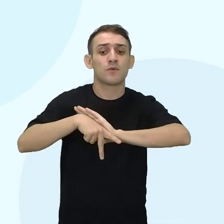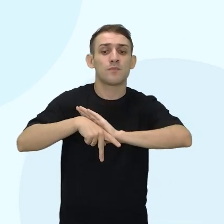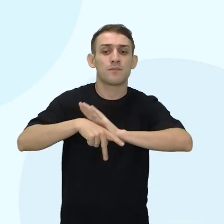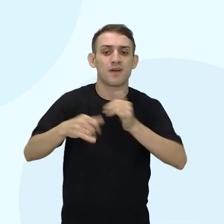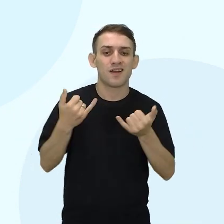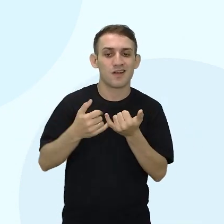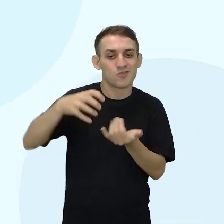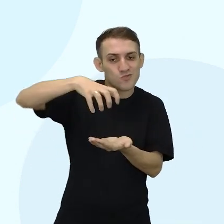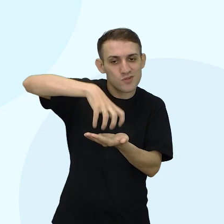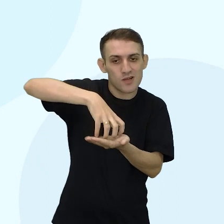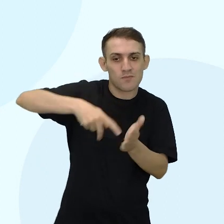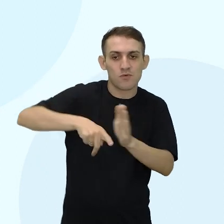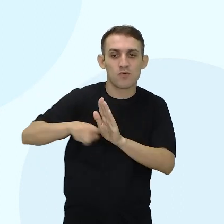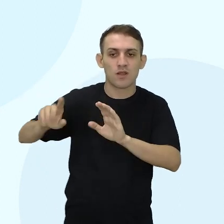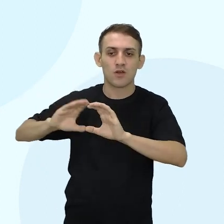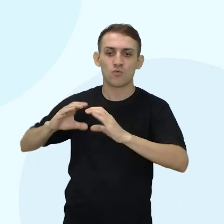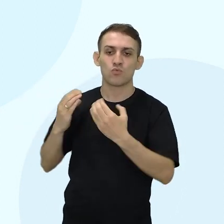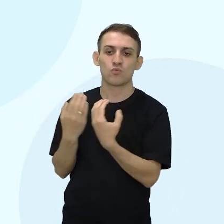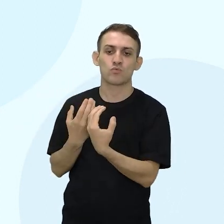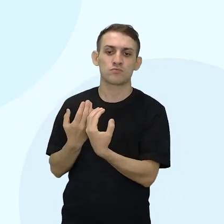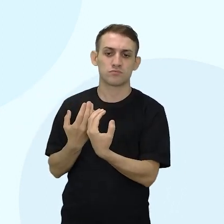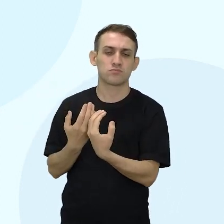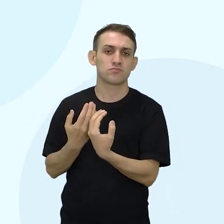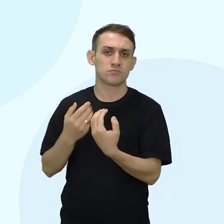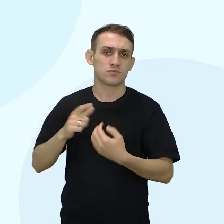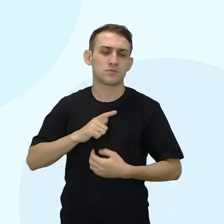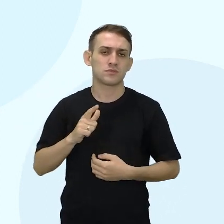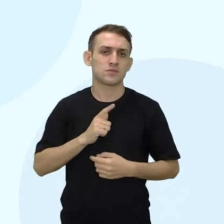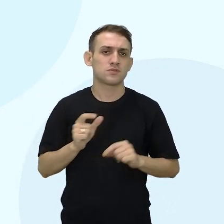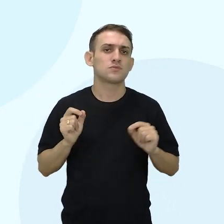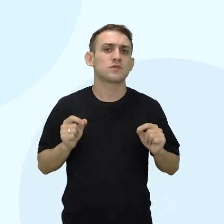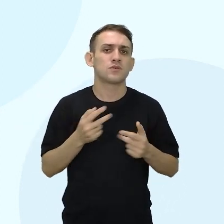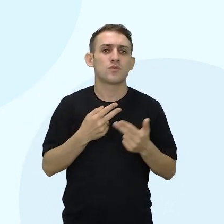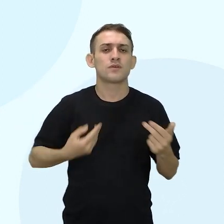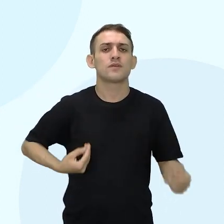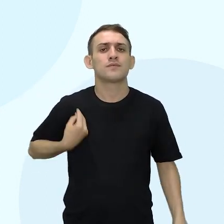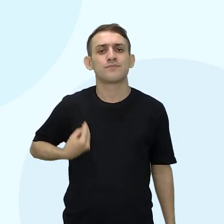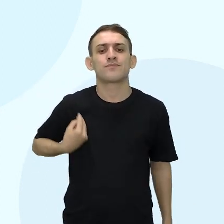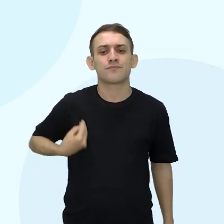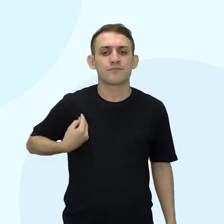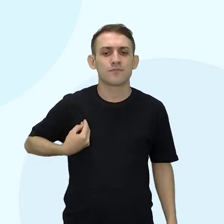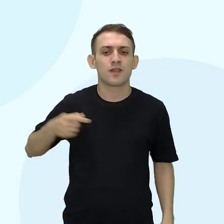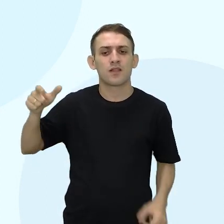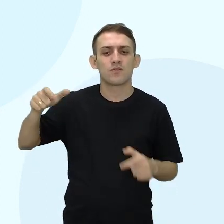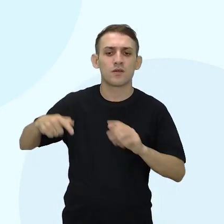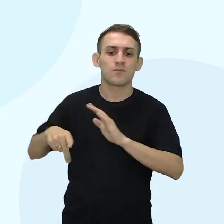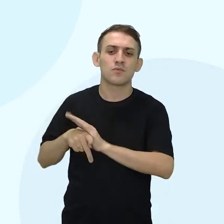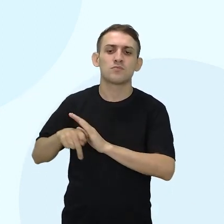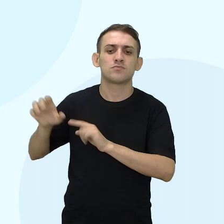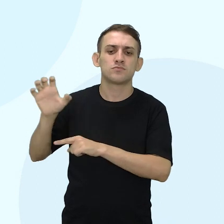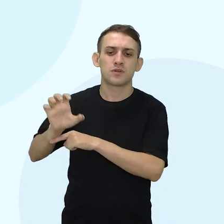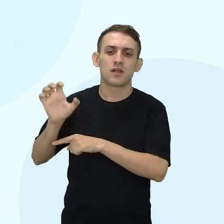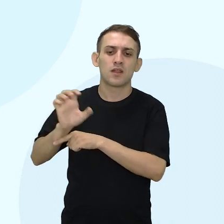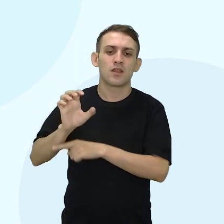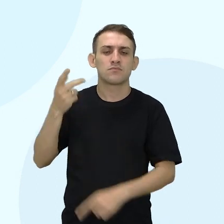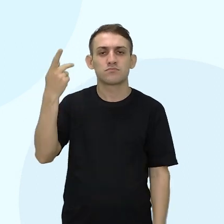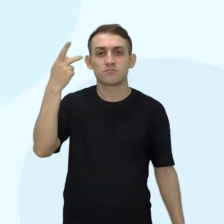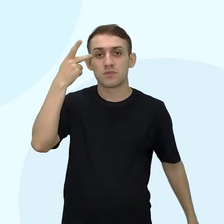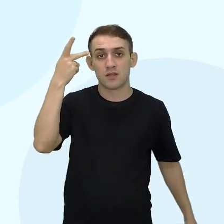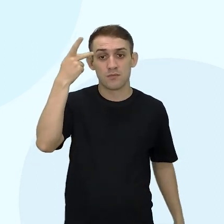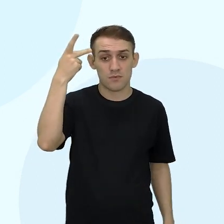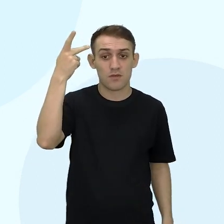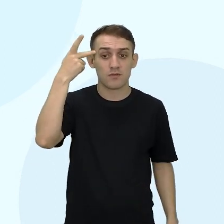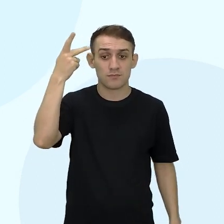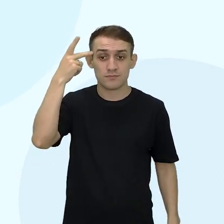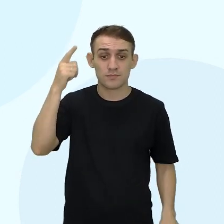local para aquelas comunidades e indivíduos que vivem ao longo do litoral dos estados de São Paulo,